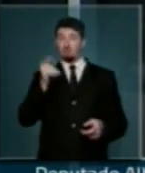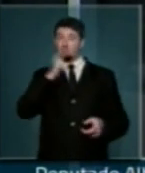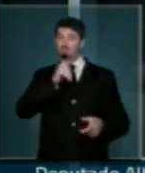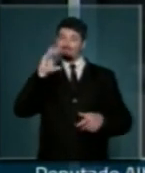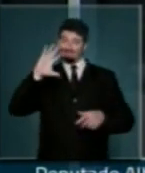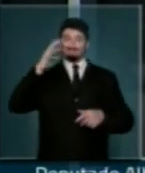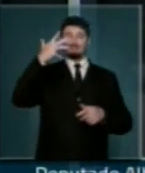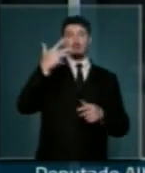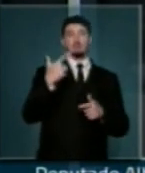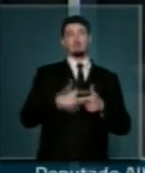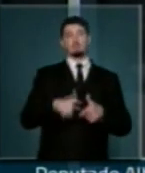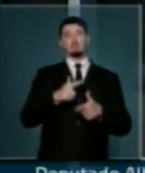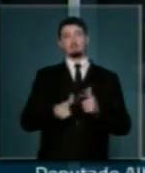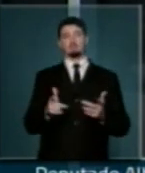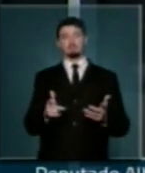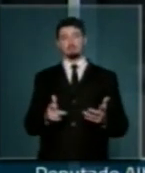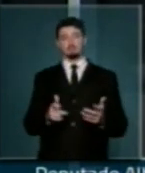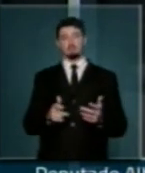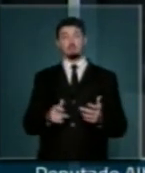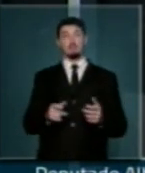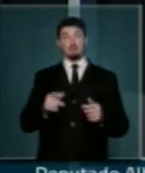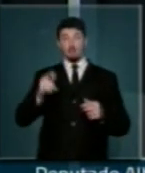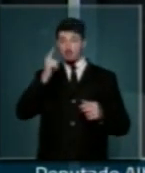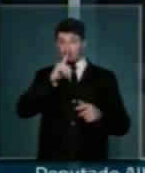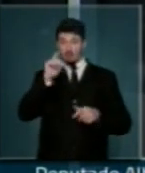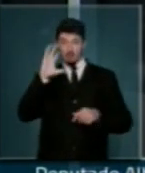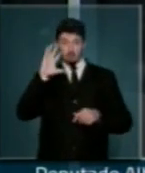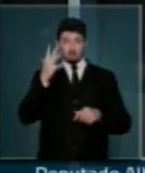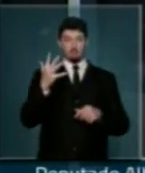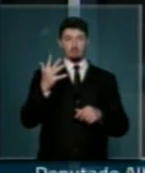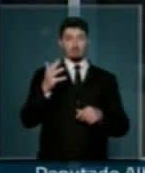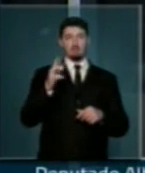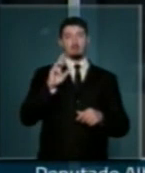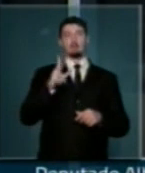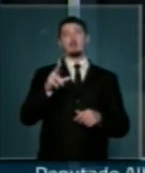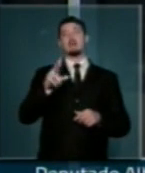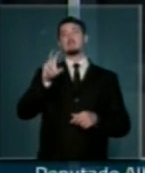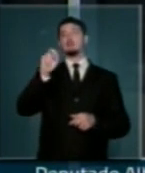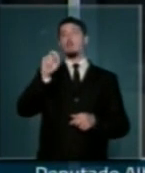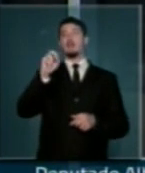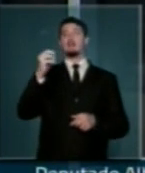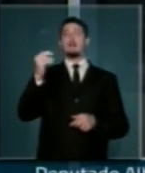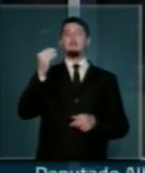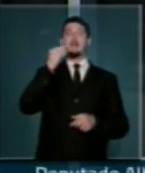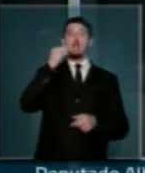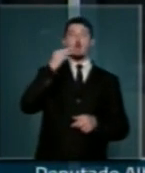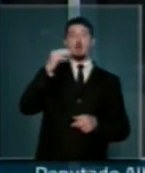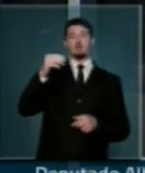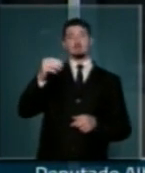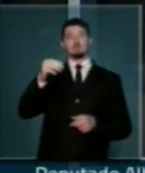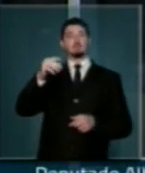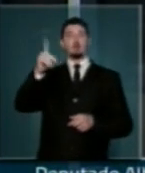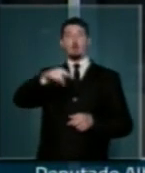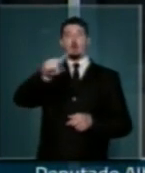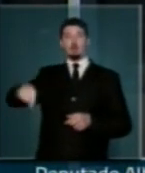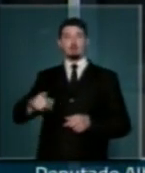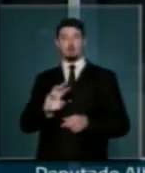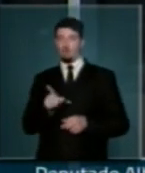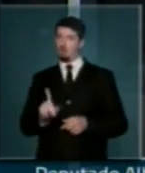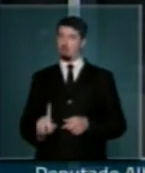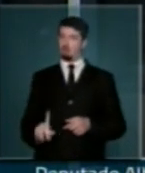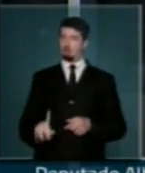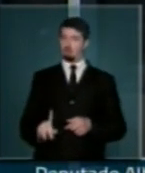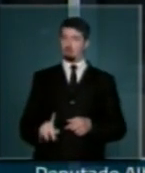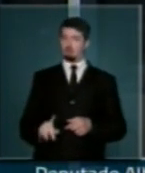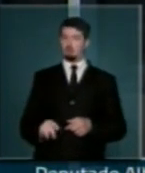superar problemas crônicos. E para superar isso não é fazer corte de 50 bilhões só no orçamento público, não. Isso é porque tem que